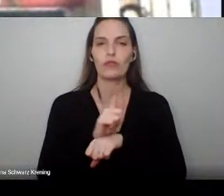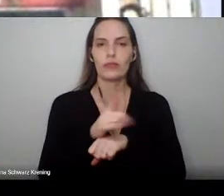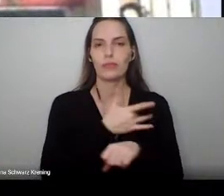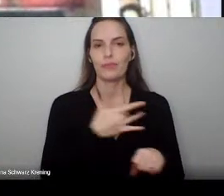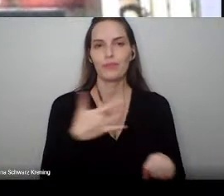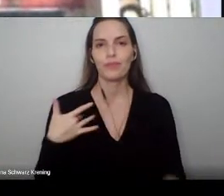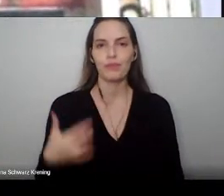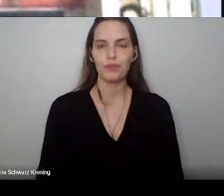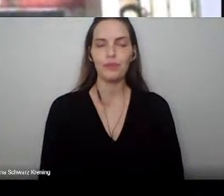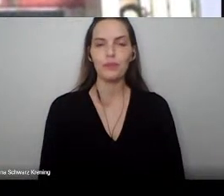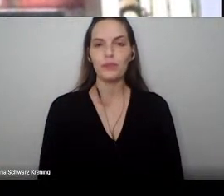de gestão em saúde.